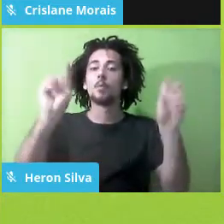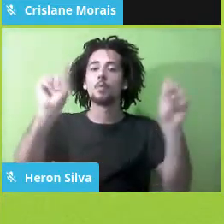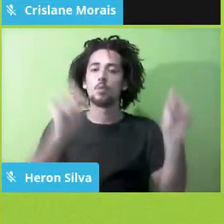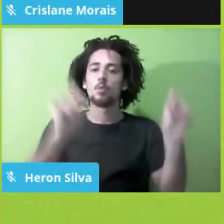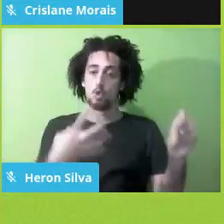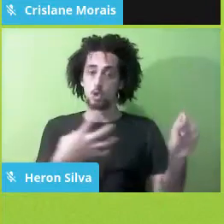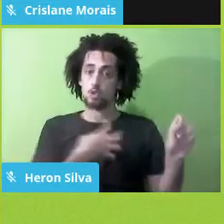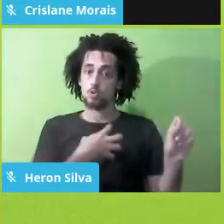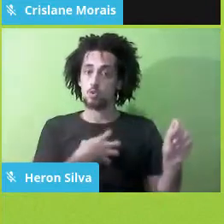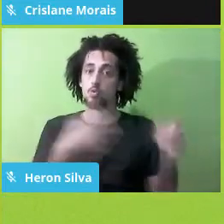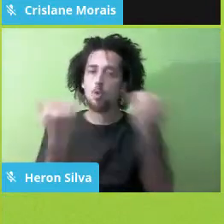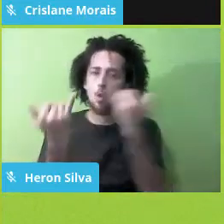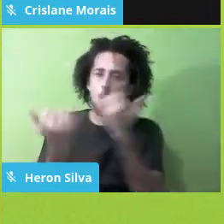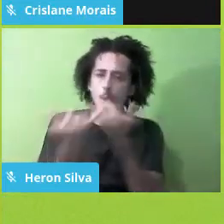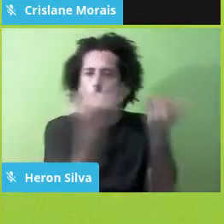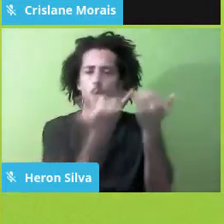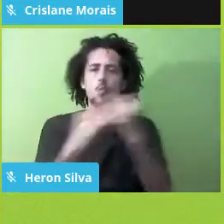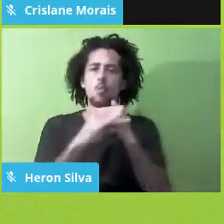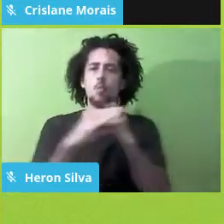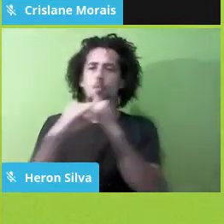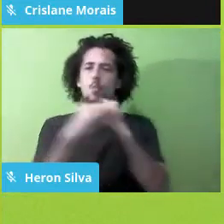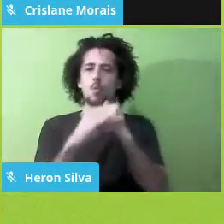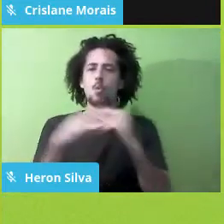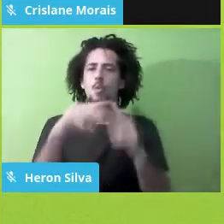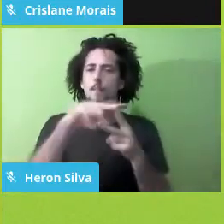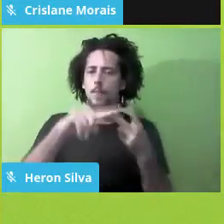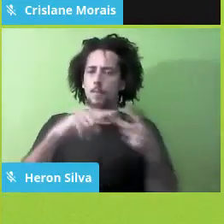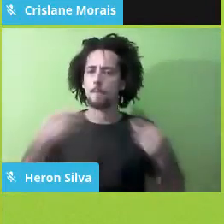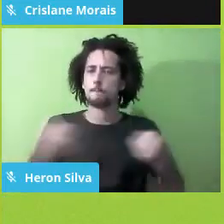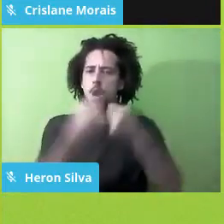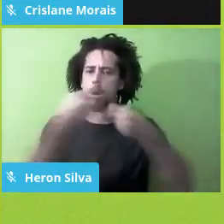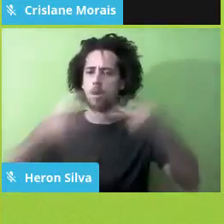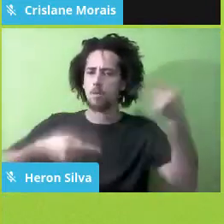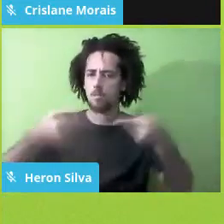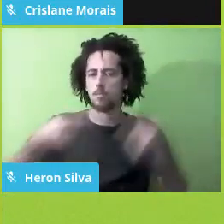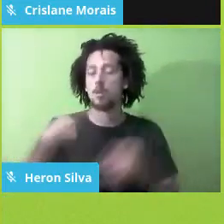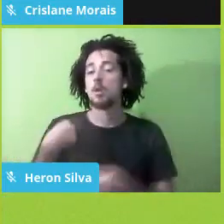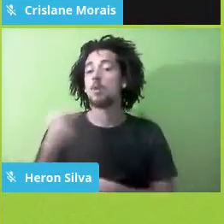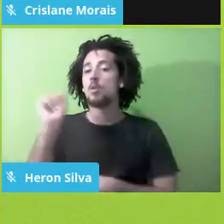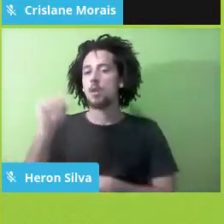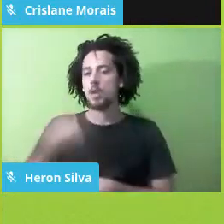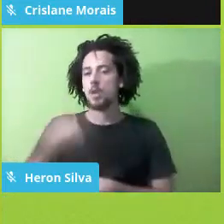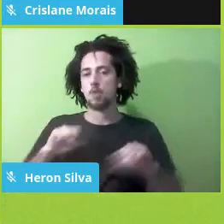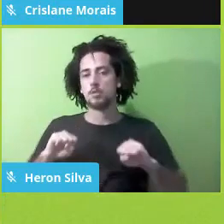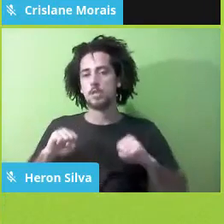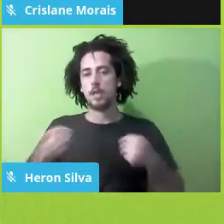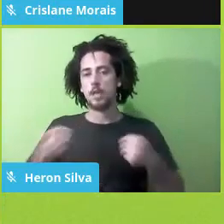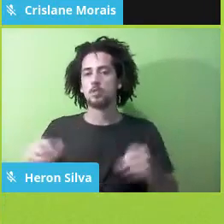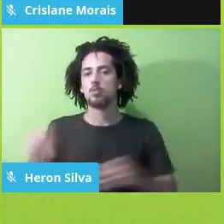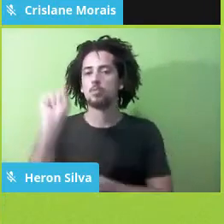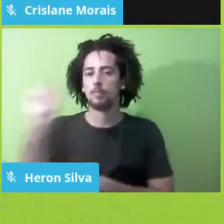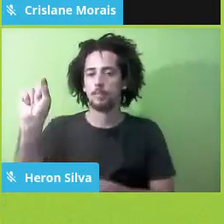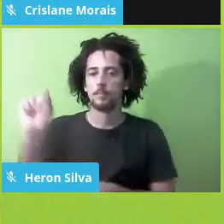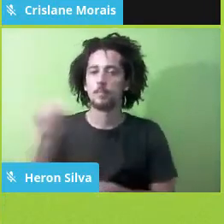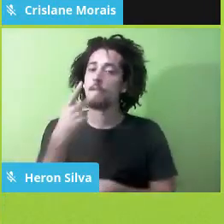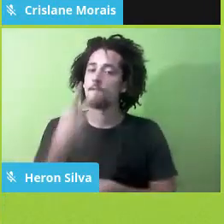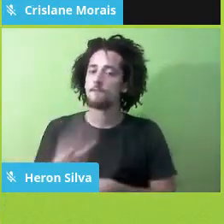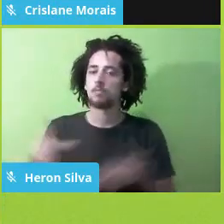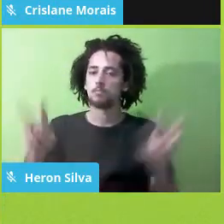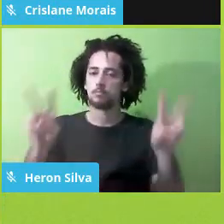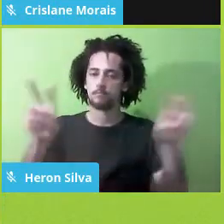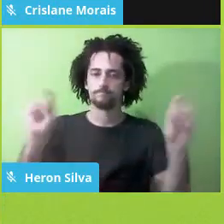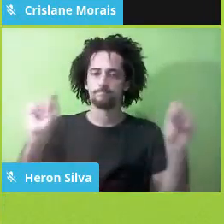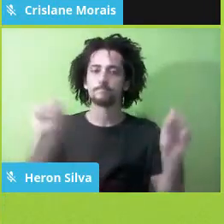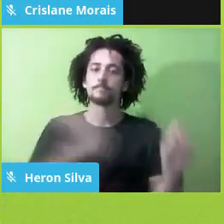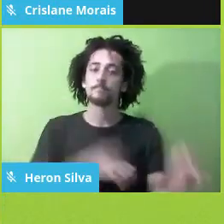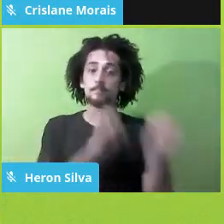dois dispositivos conflitantes. E aí eu defendi que, na verdade, quando se falava em ensino